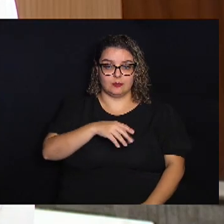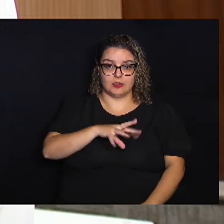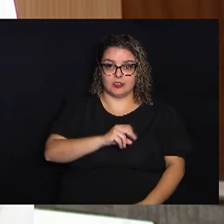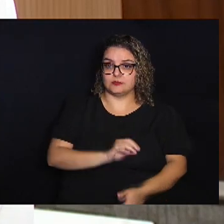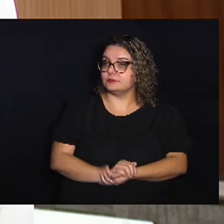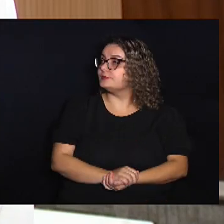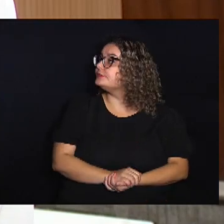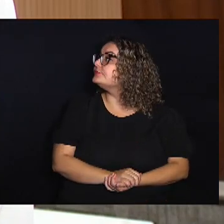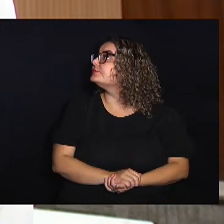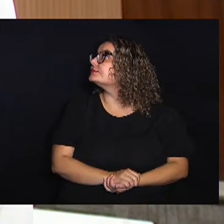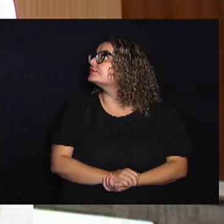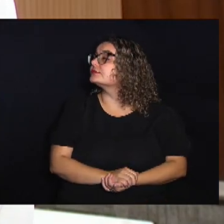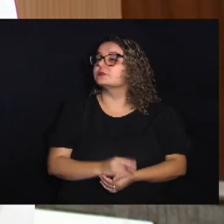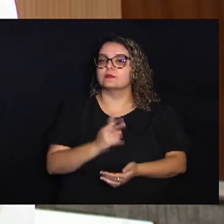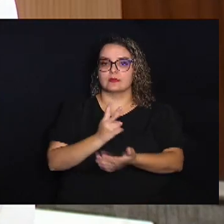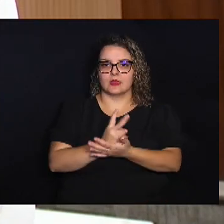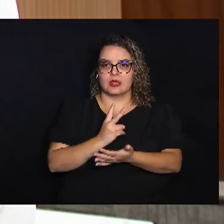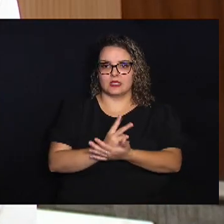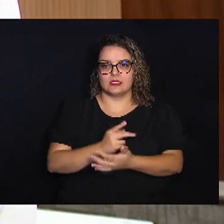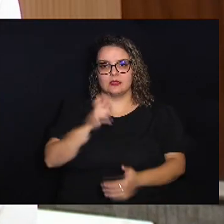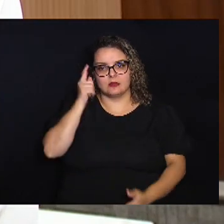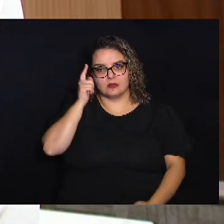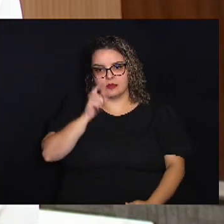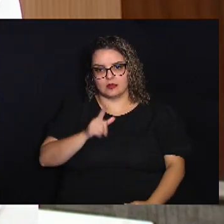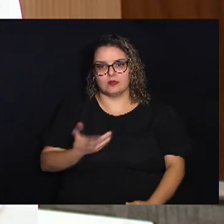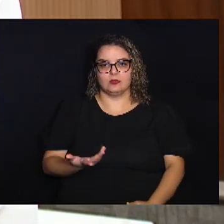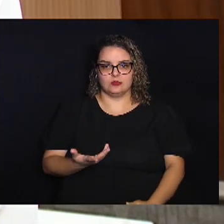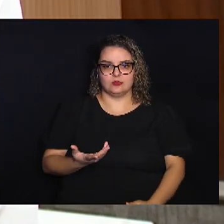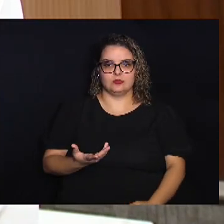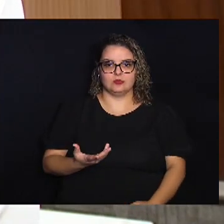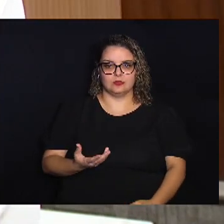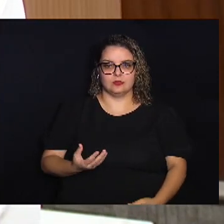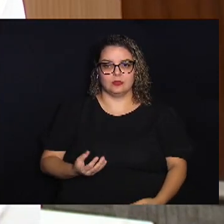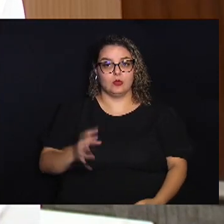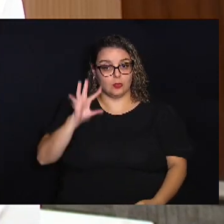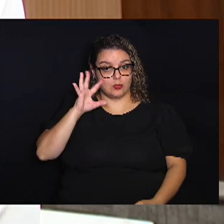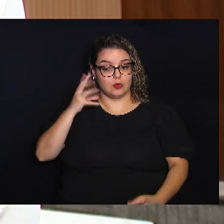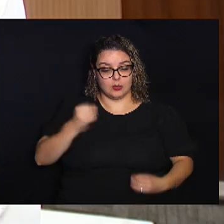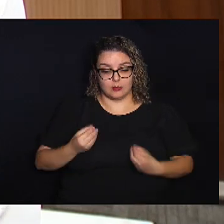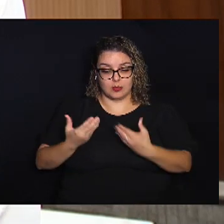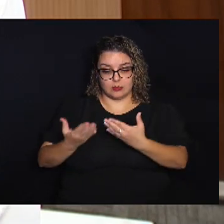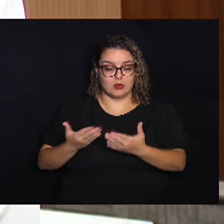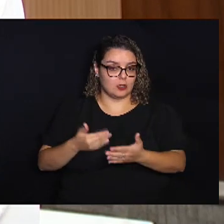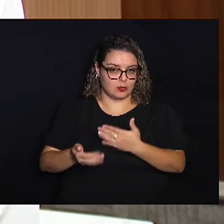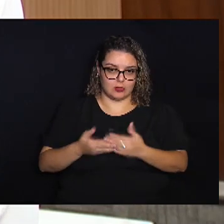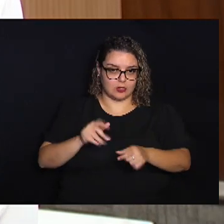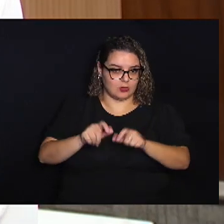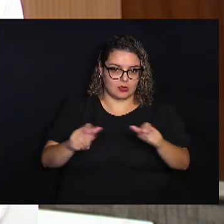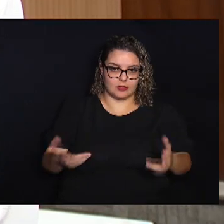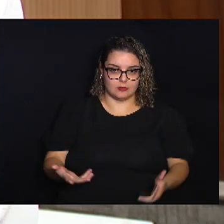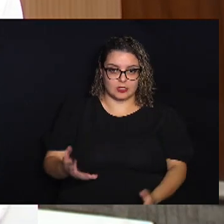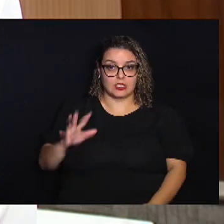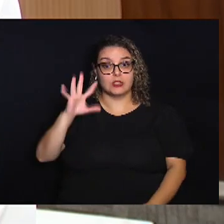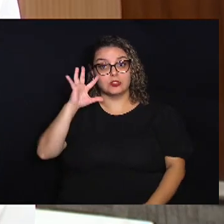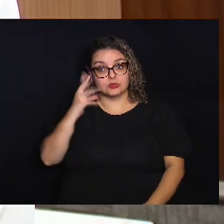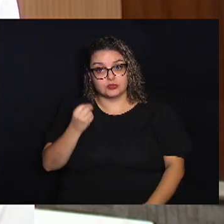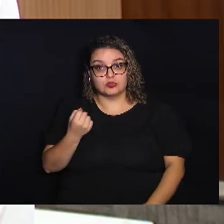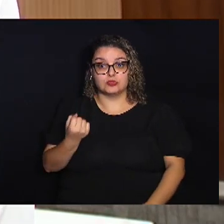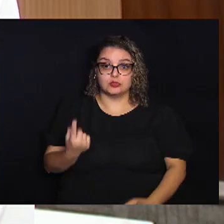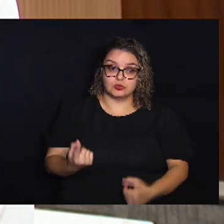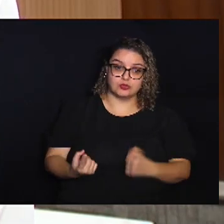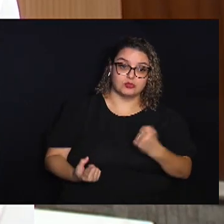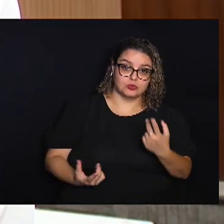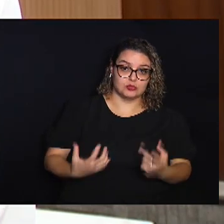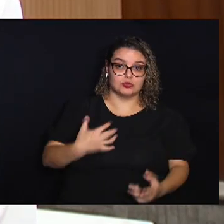você consegue Levar o conhecimento A quem quer que seja Esse conhecimento De uma maneira ou outra Acaba